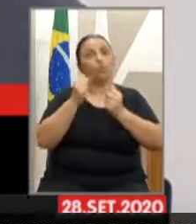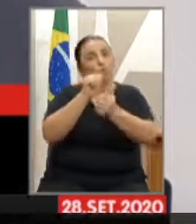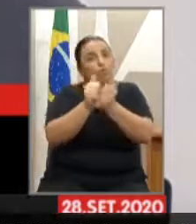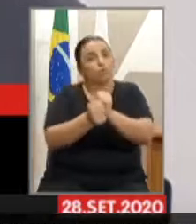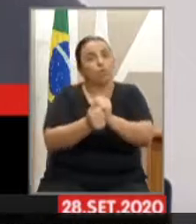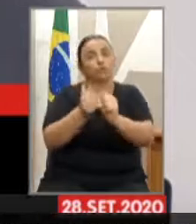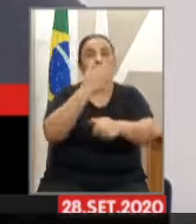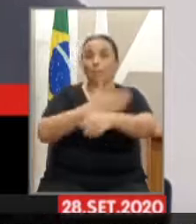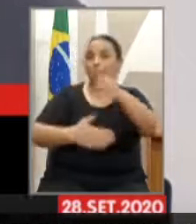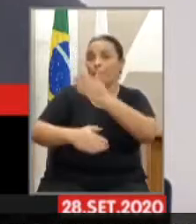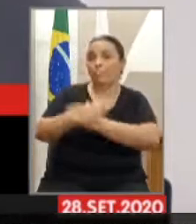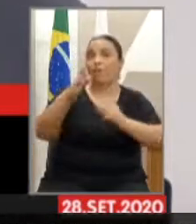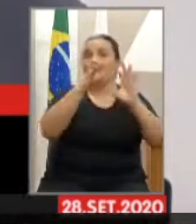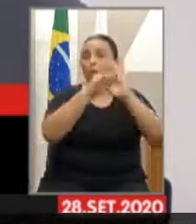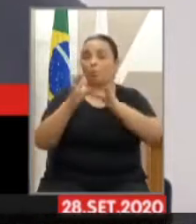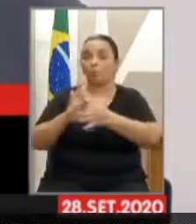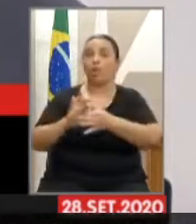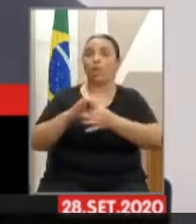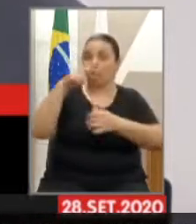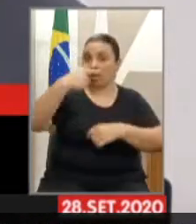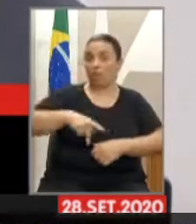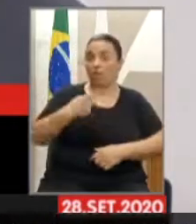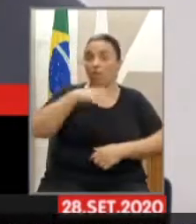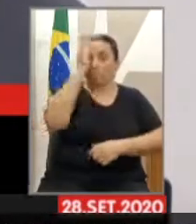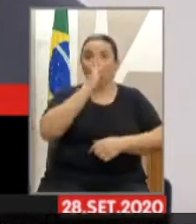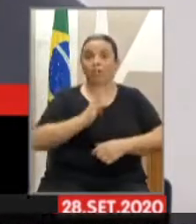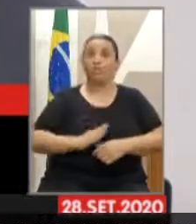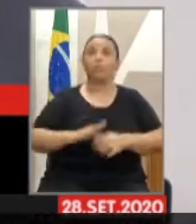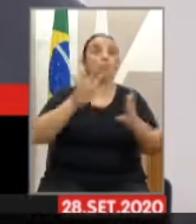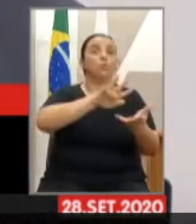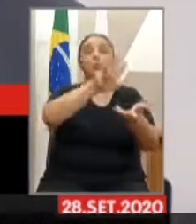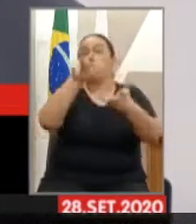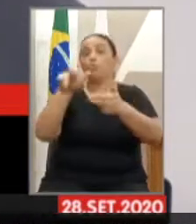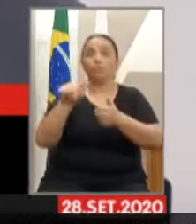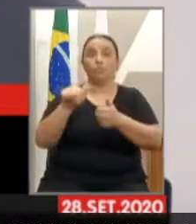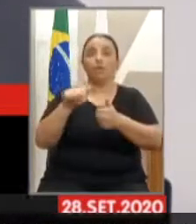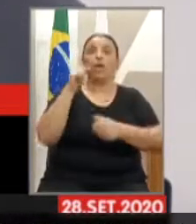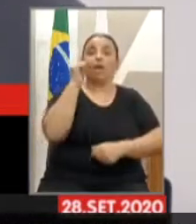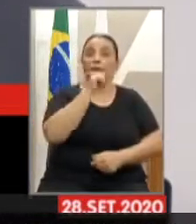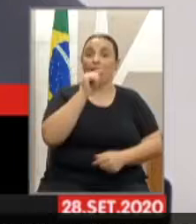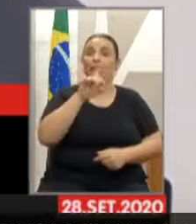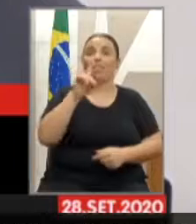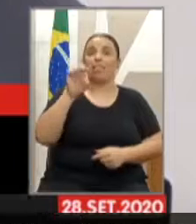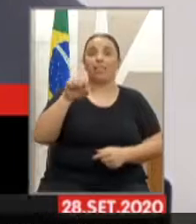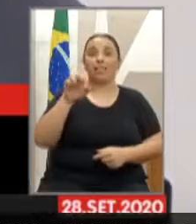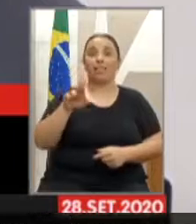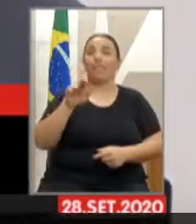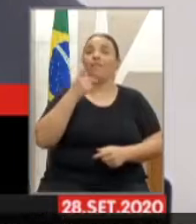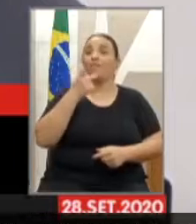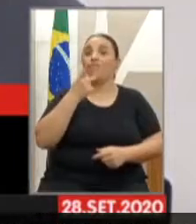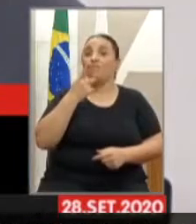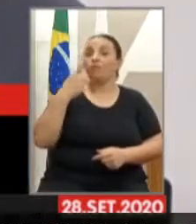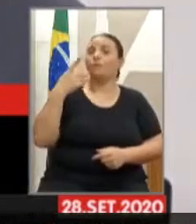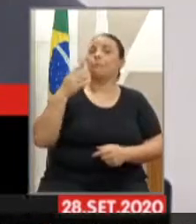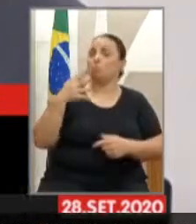do mundo. O que o Denner fala é de suma importância. Nós temos que propagar, nós temos que dar condições